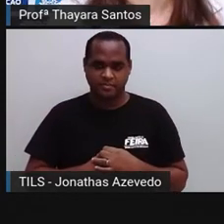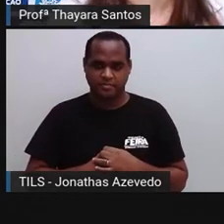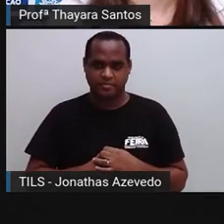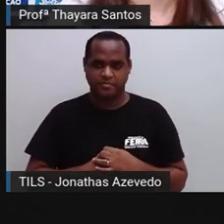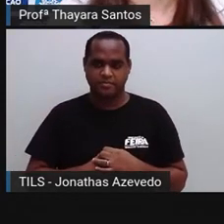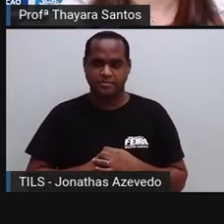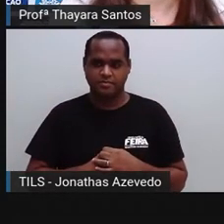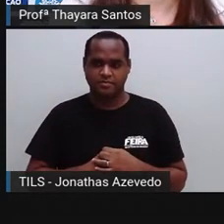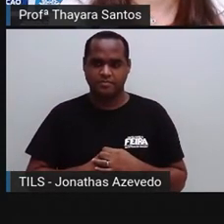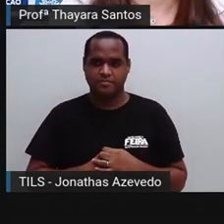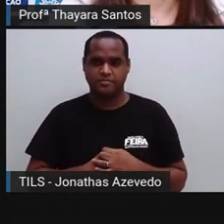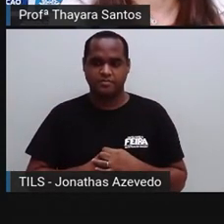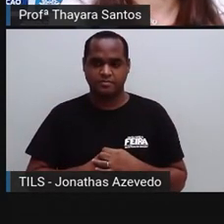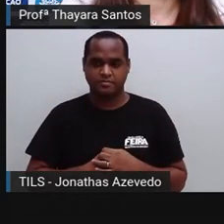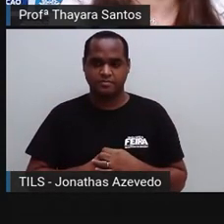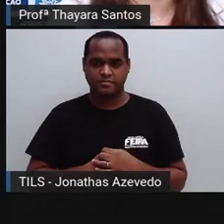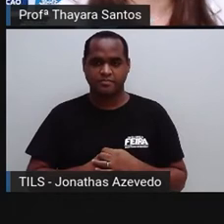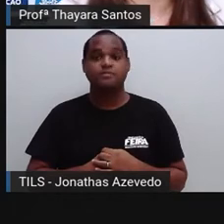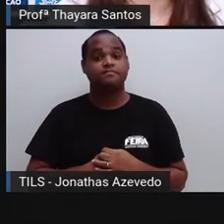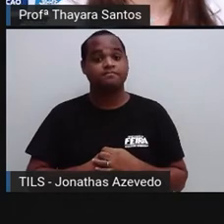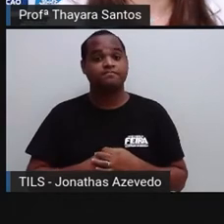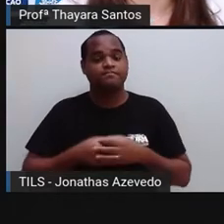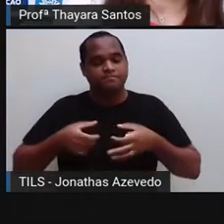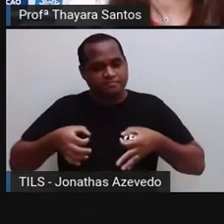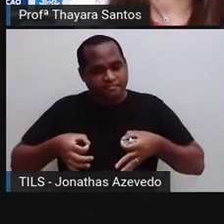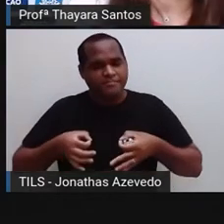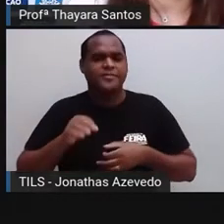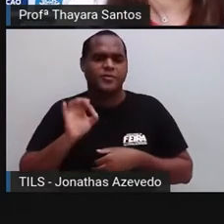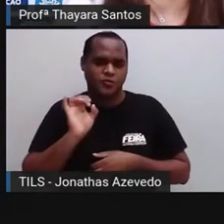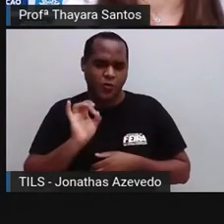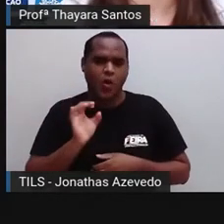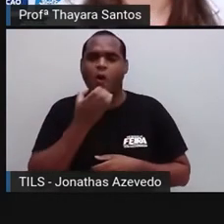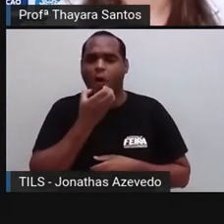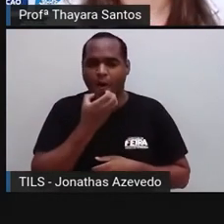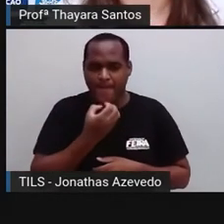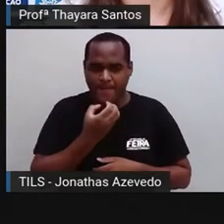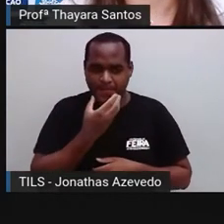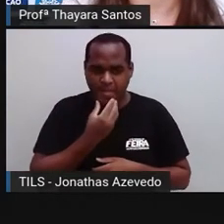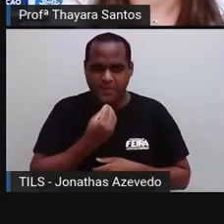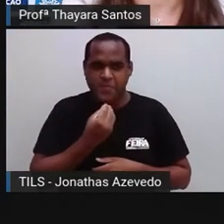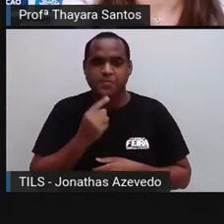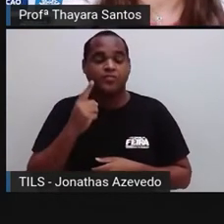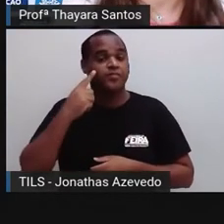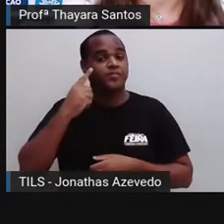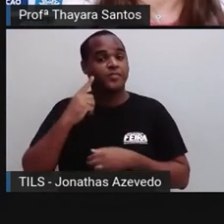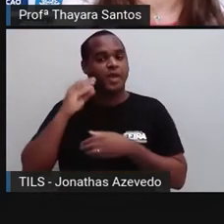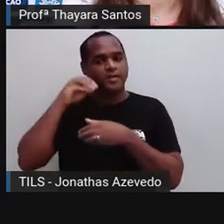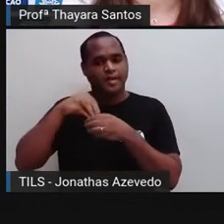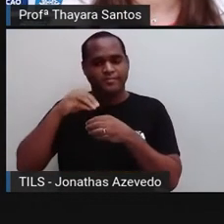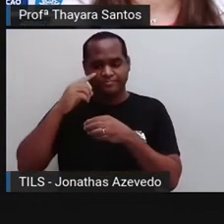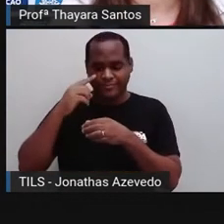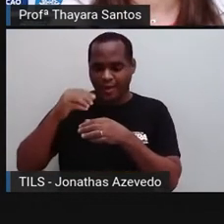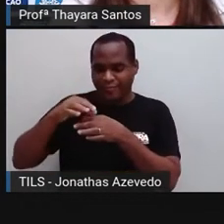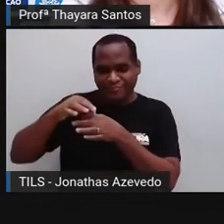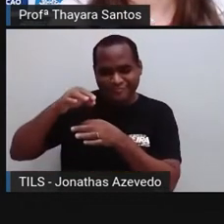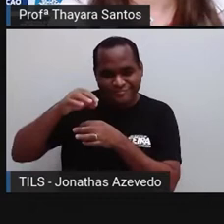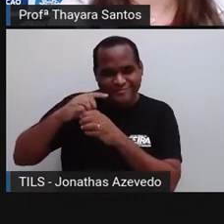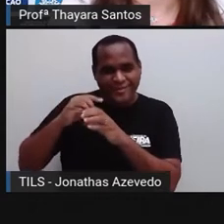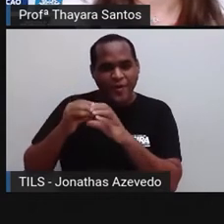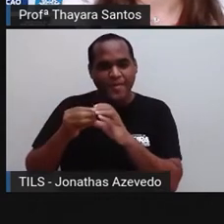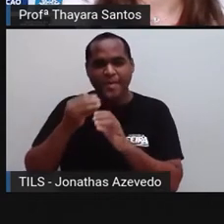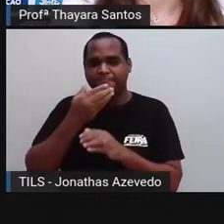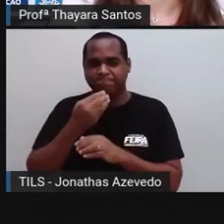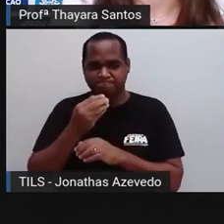Tem os testículos, que só estão presentes nos homens, obviamente. Eles estão lá dentro da bolsa escrotal. A